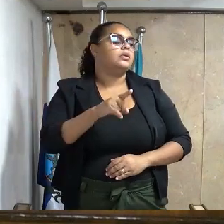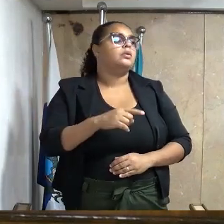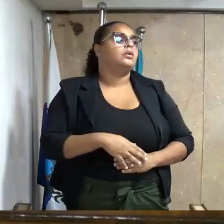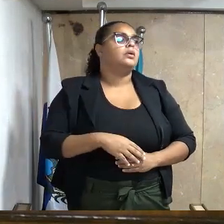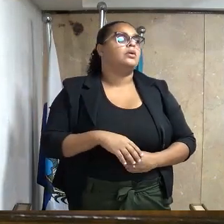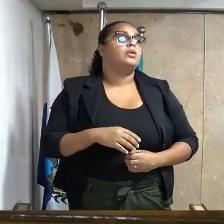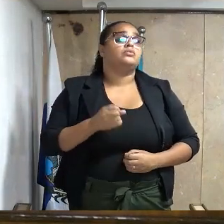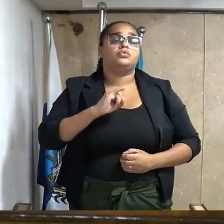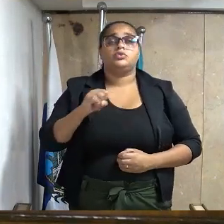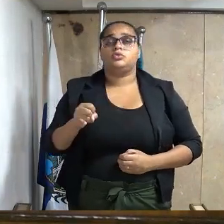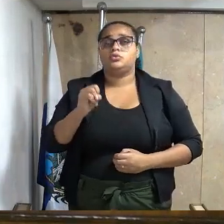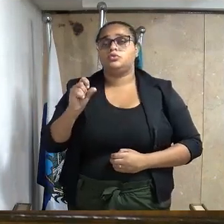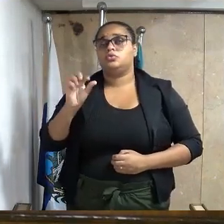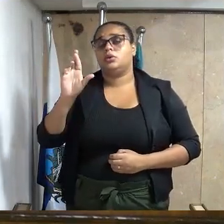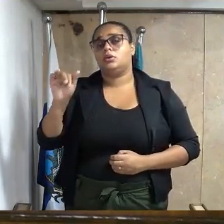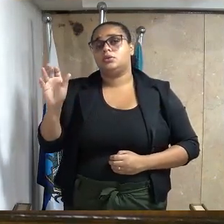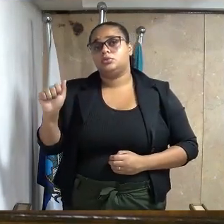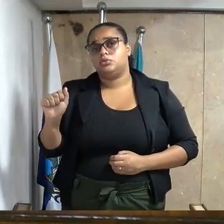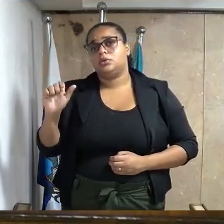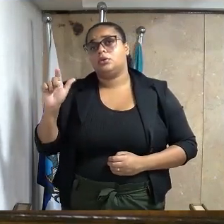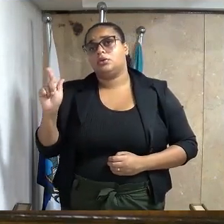terceiro distrito desse município.